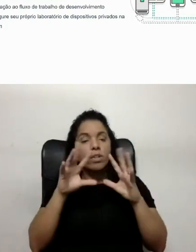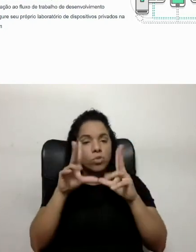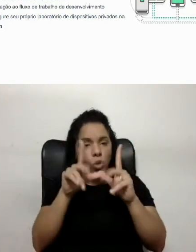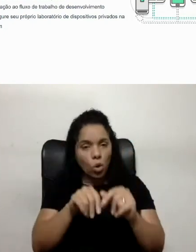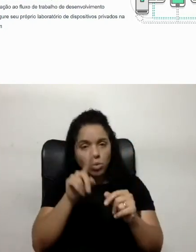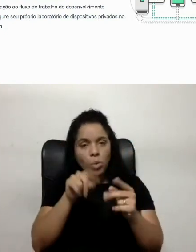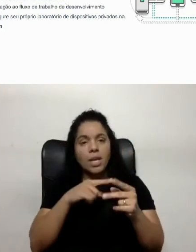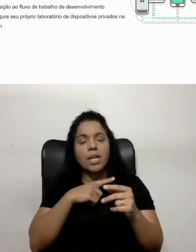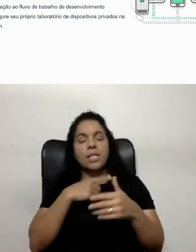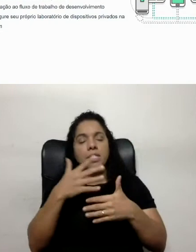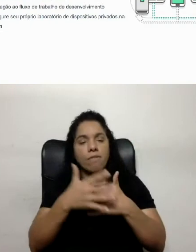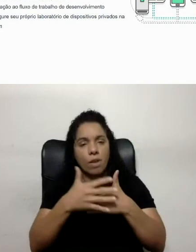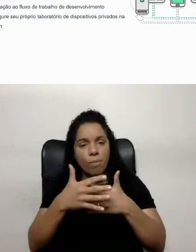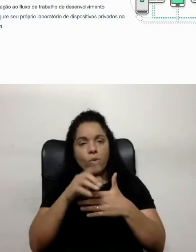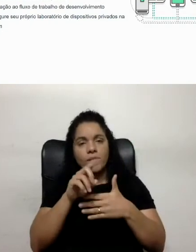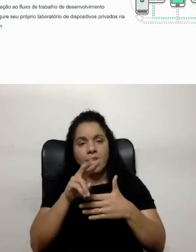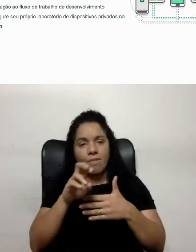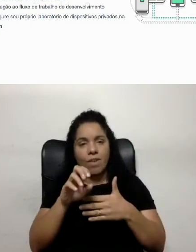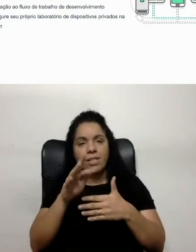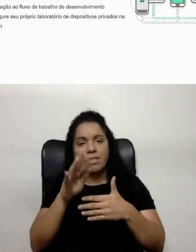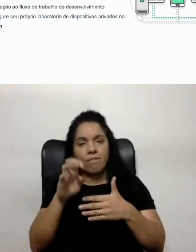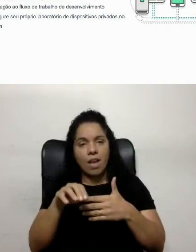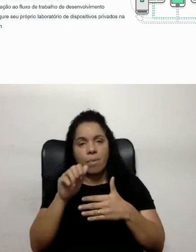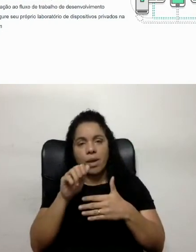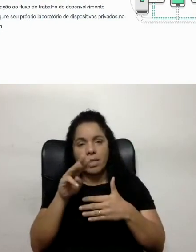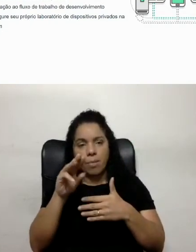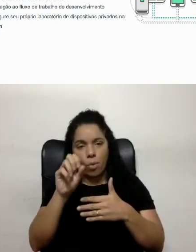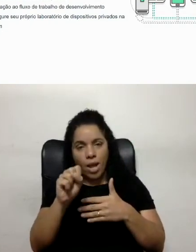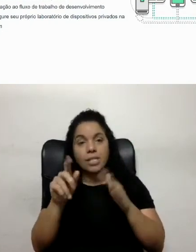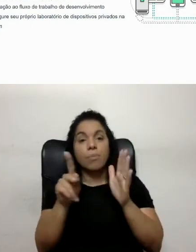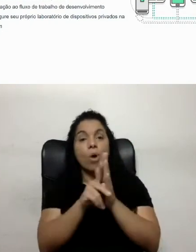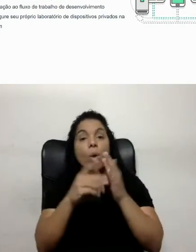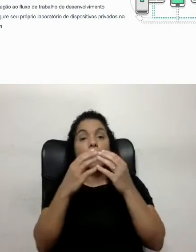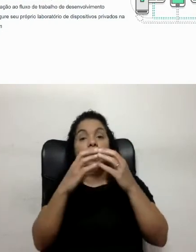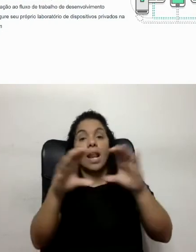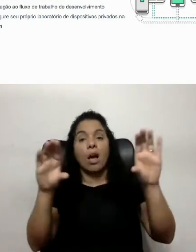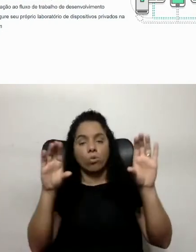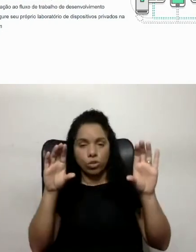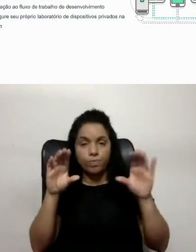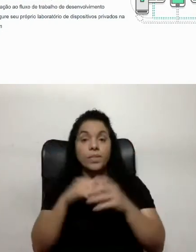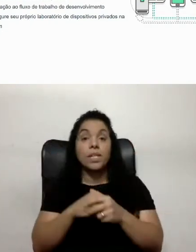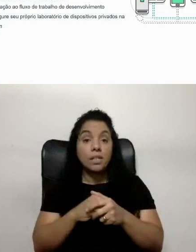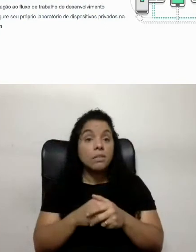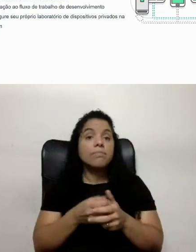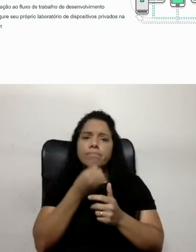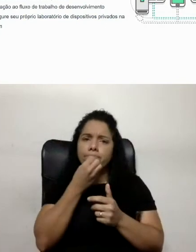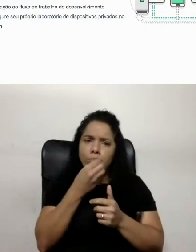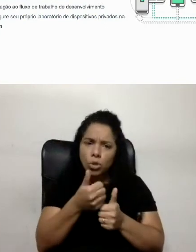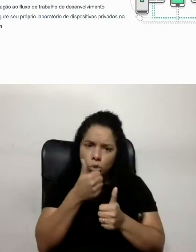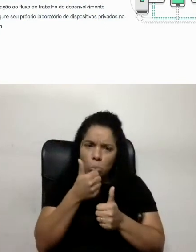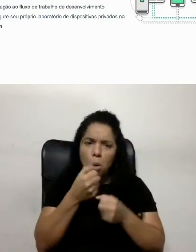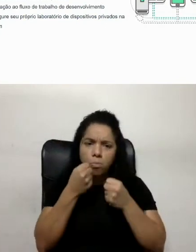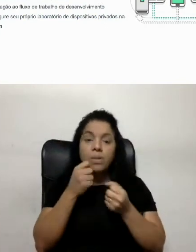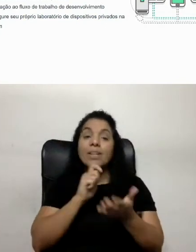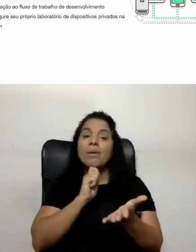Device Farms é um framework via cloud, tá? Então, ele é muito bom, ele é muito poderoso, ele é